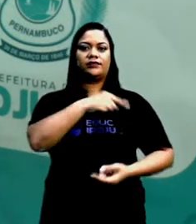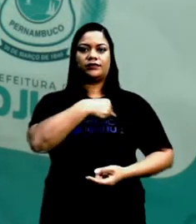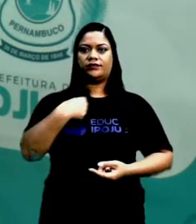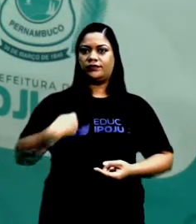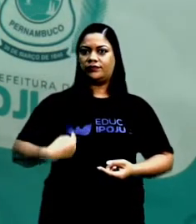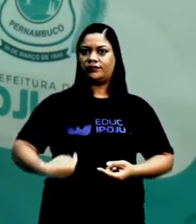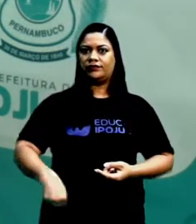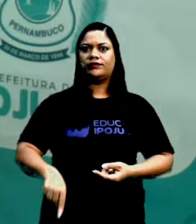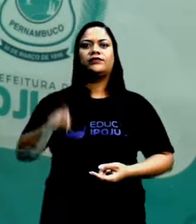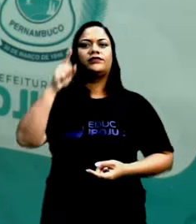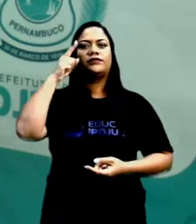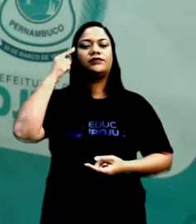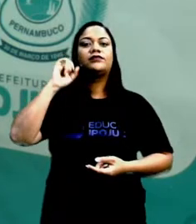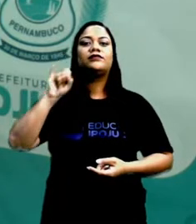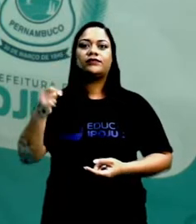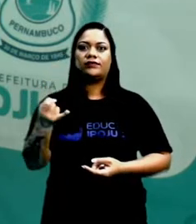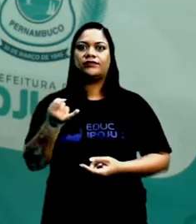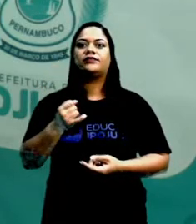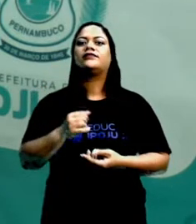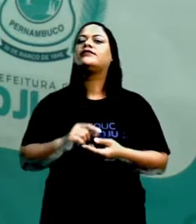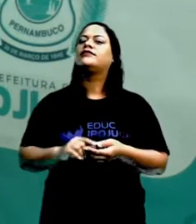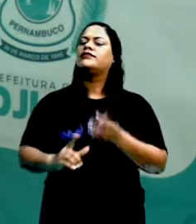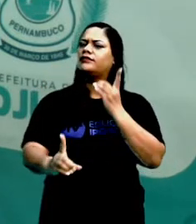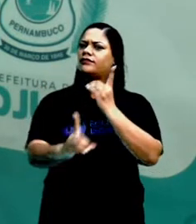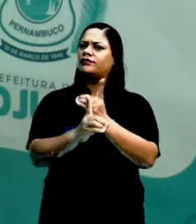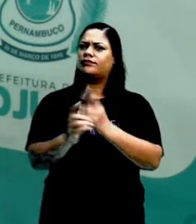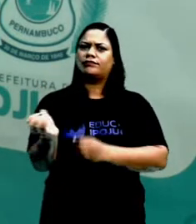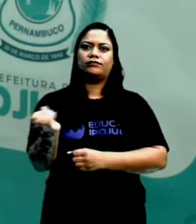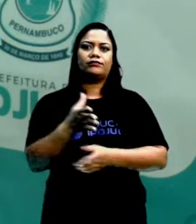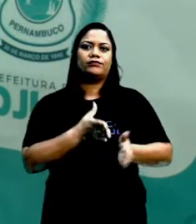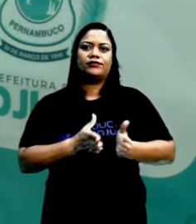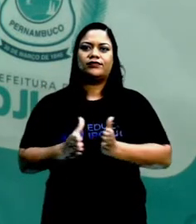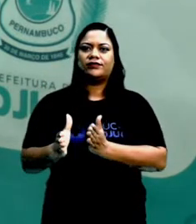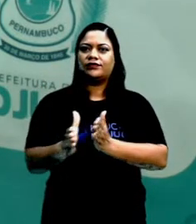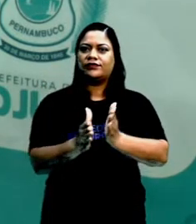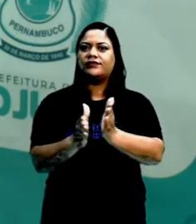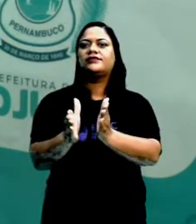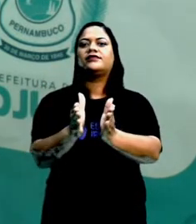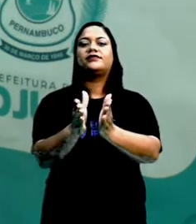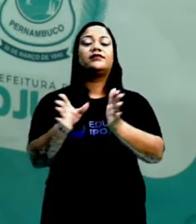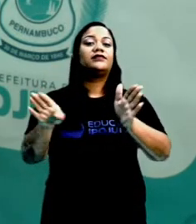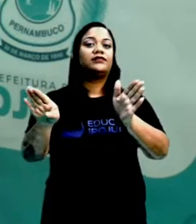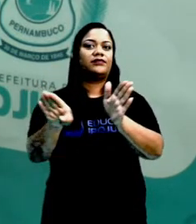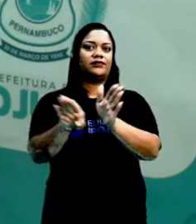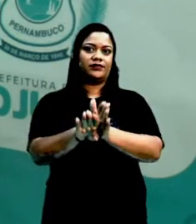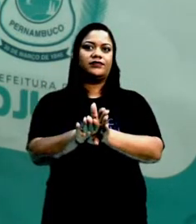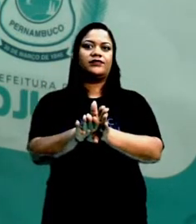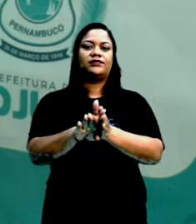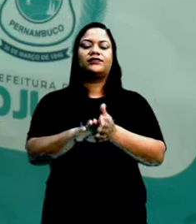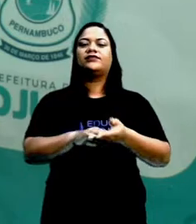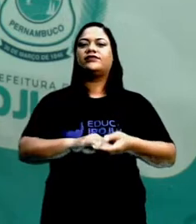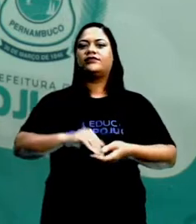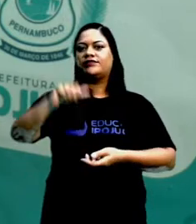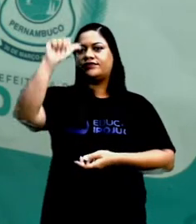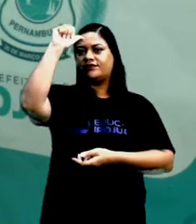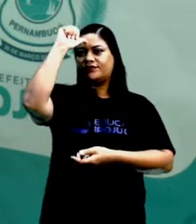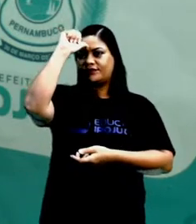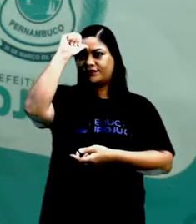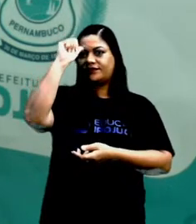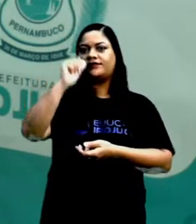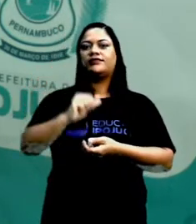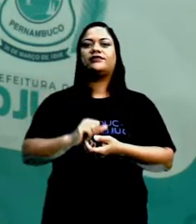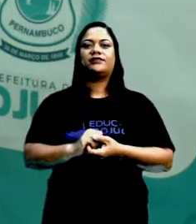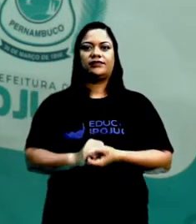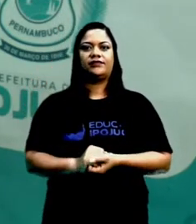Japão. Então, eles queriam encontrar um novo caminho, uma nova rota para chegar nas Índias para poder ter